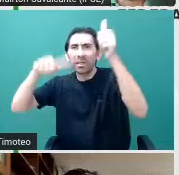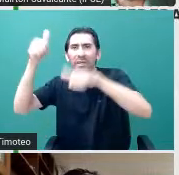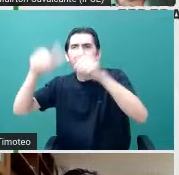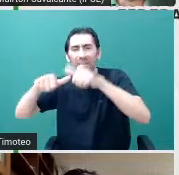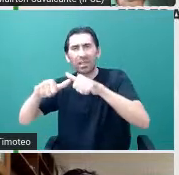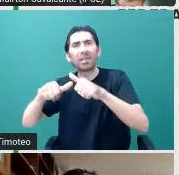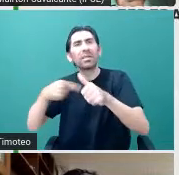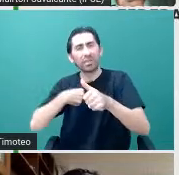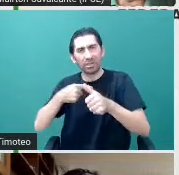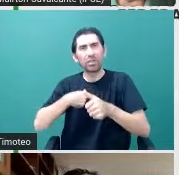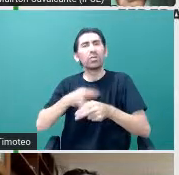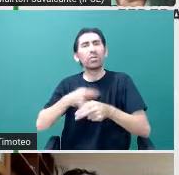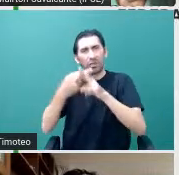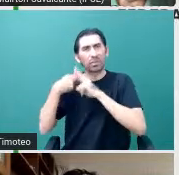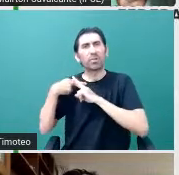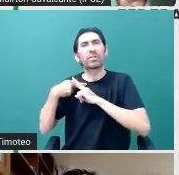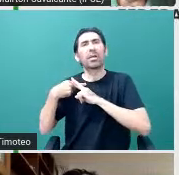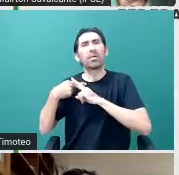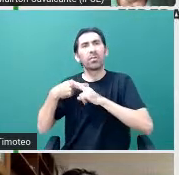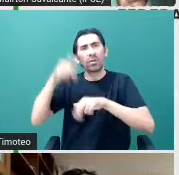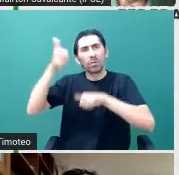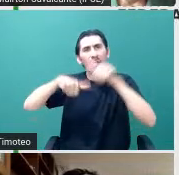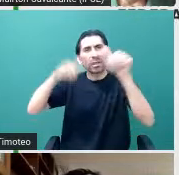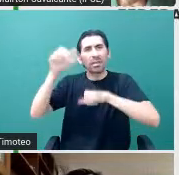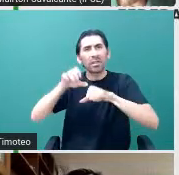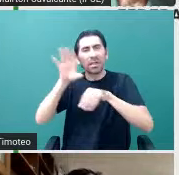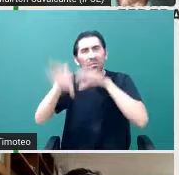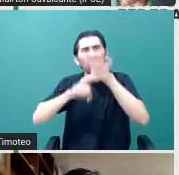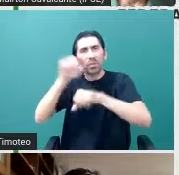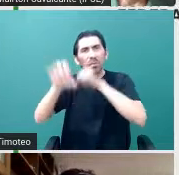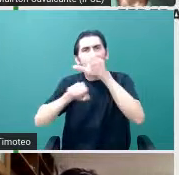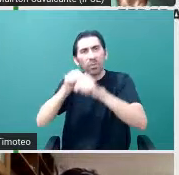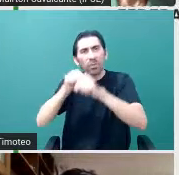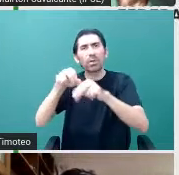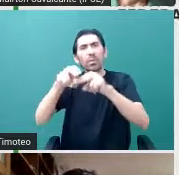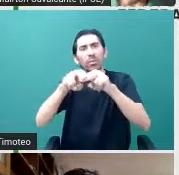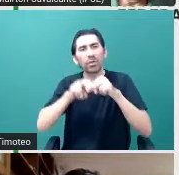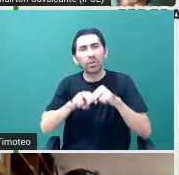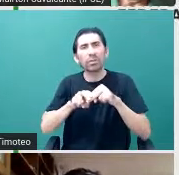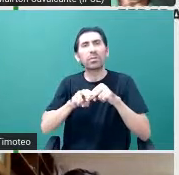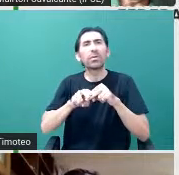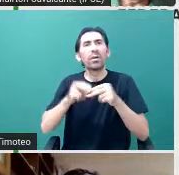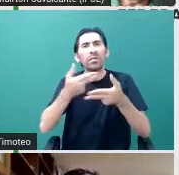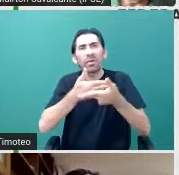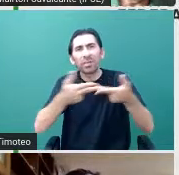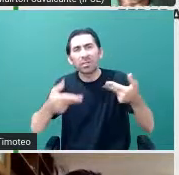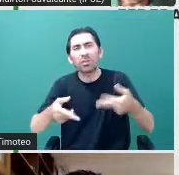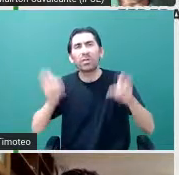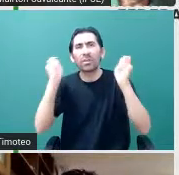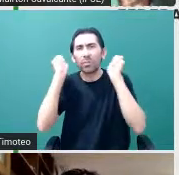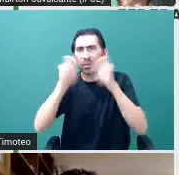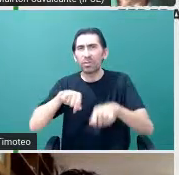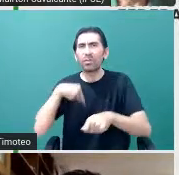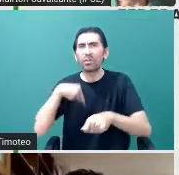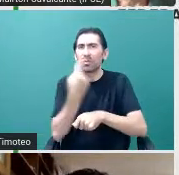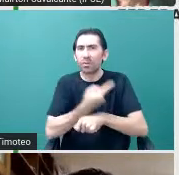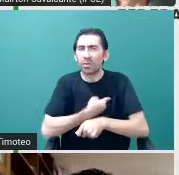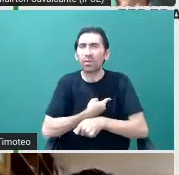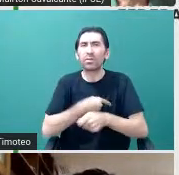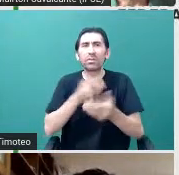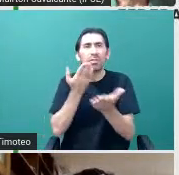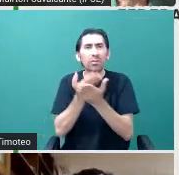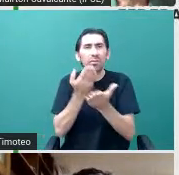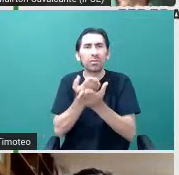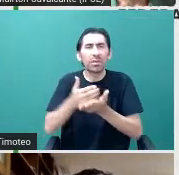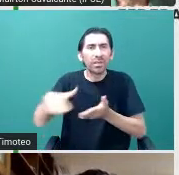nos últimos tempos. Então, existem muitas coisas que a gente pode fazer, sendo um astrofísico aqui